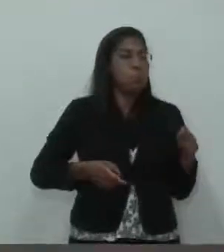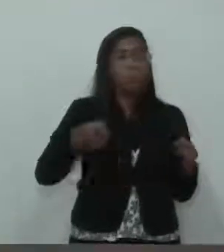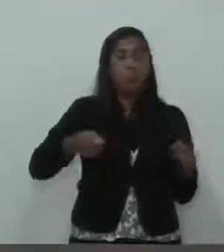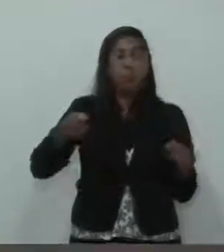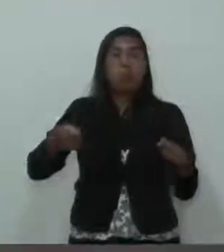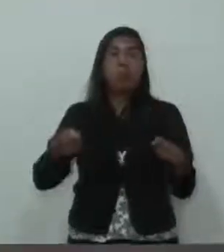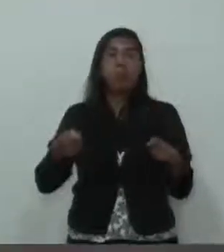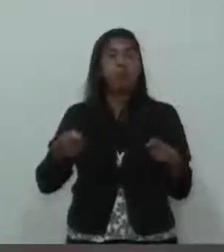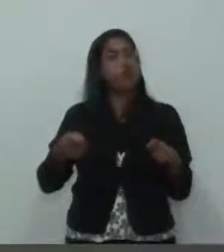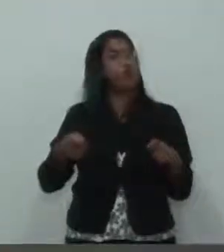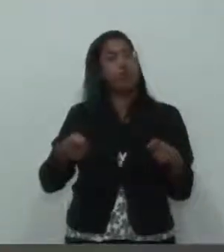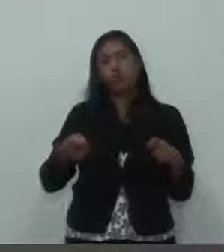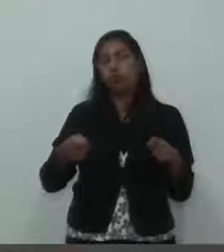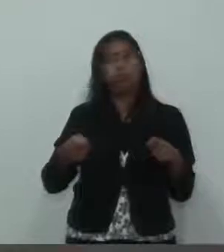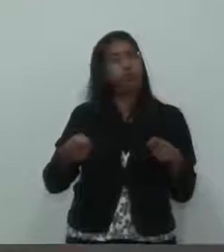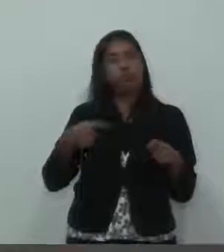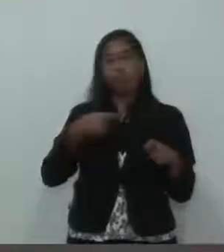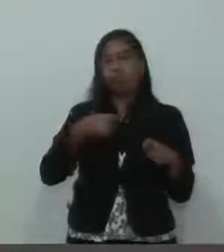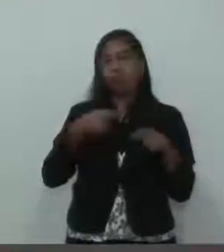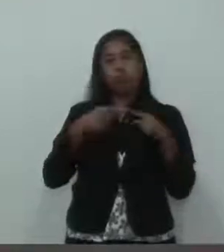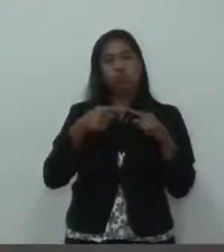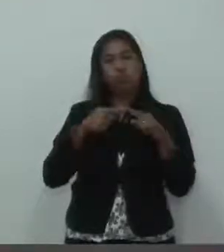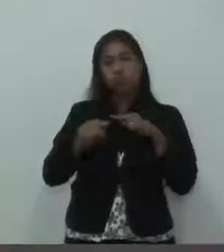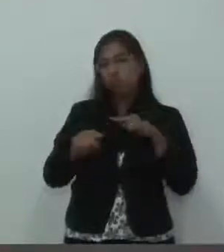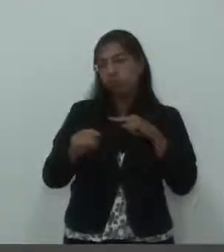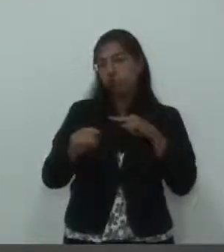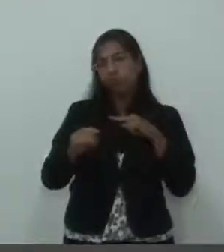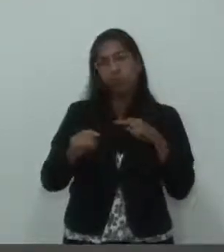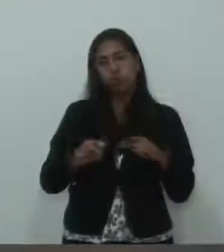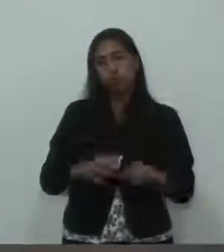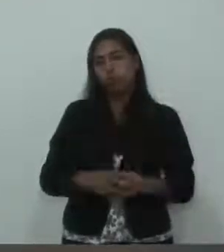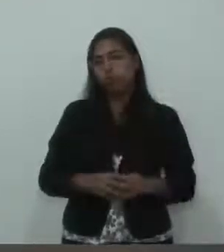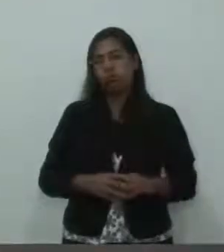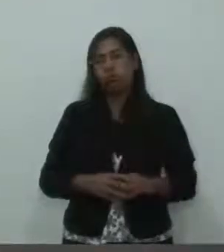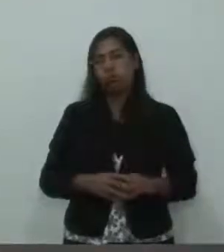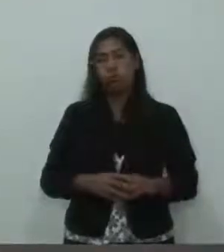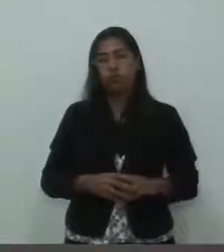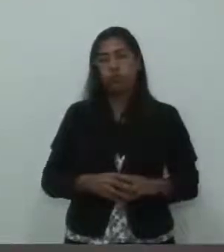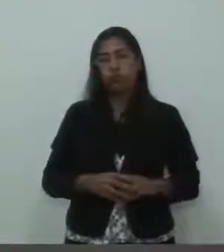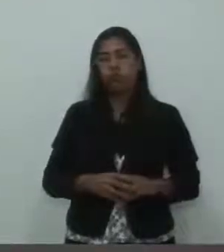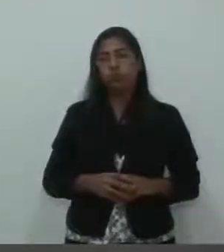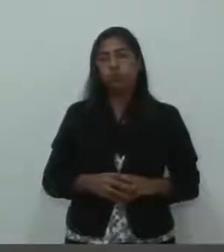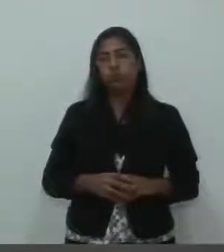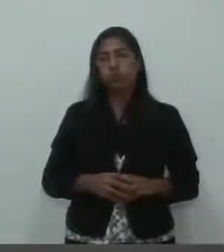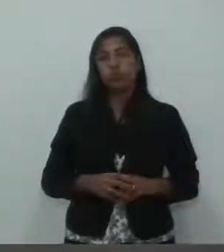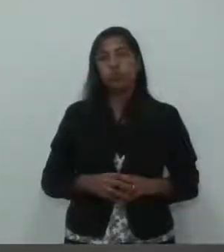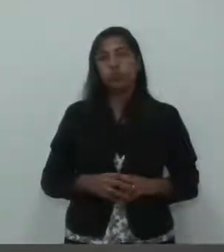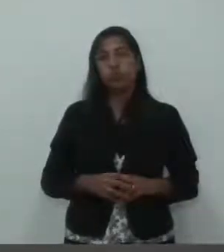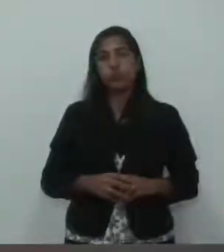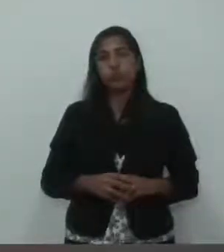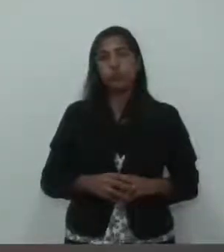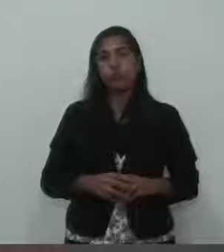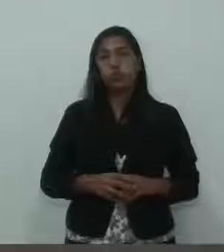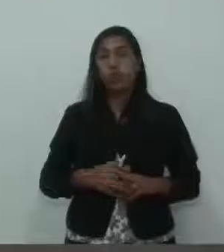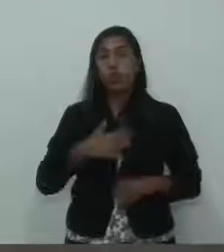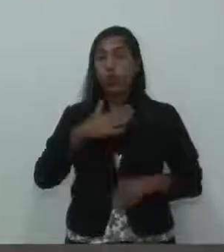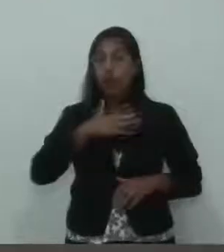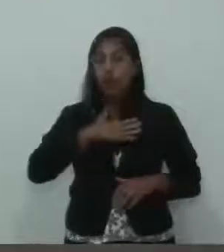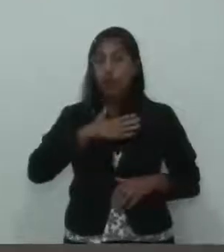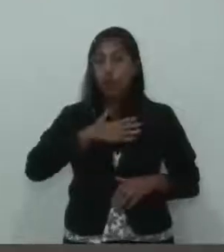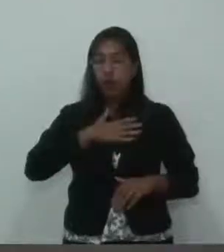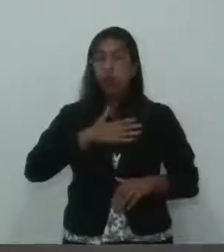questão, vai realmente ficar, pode começar a criticar. O meu posicionamento